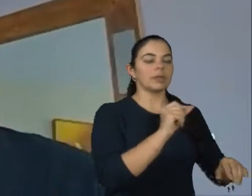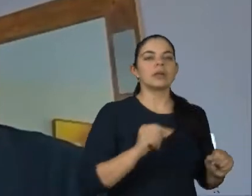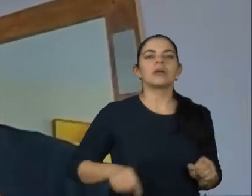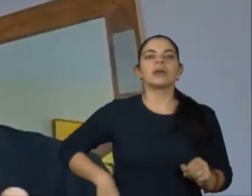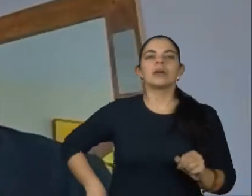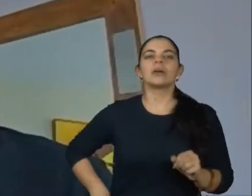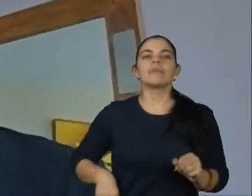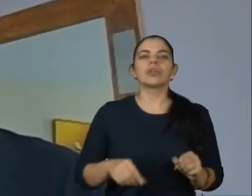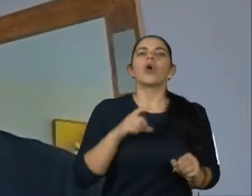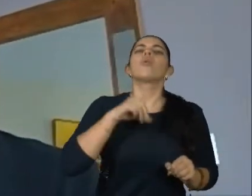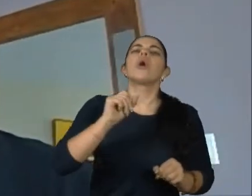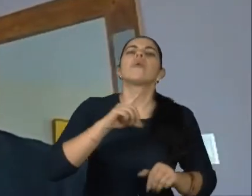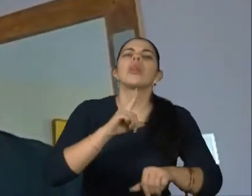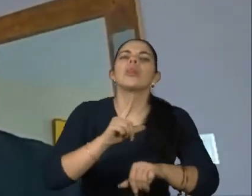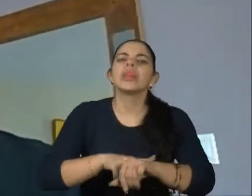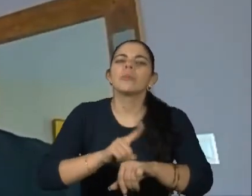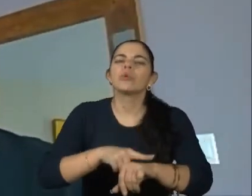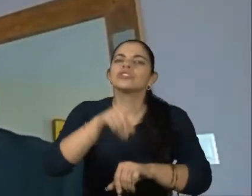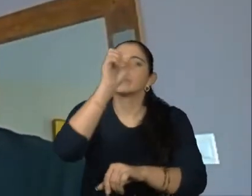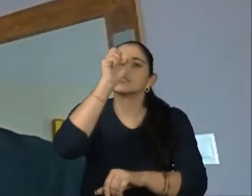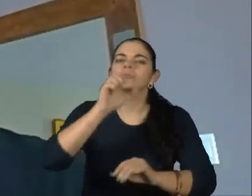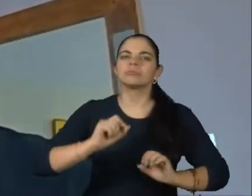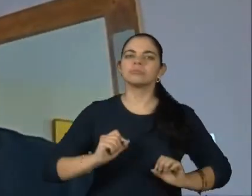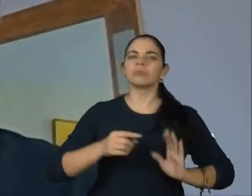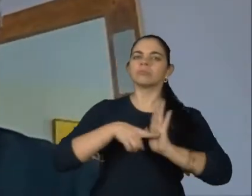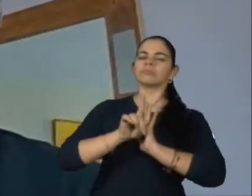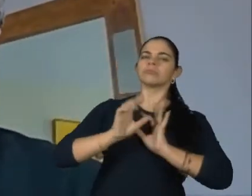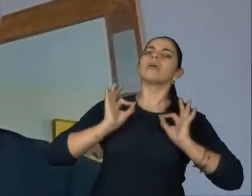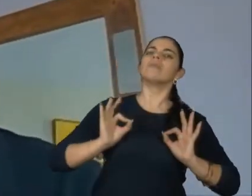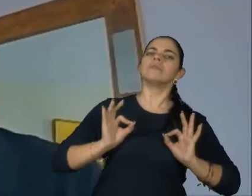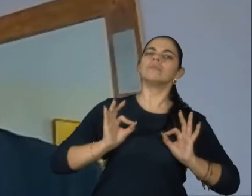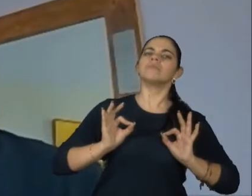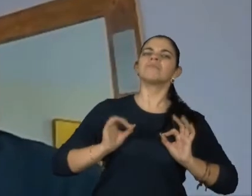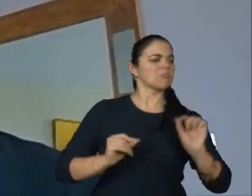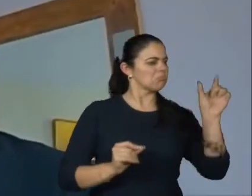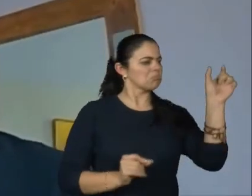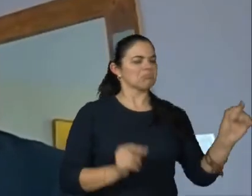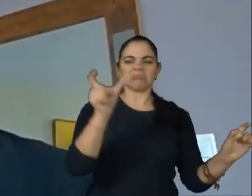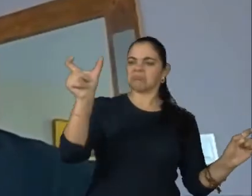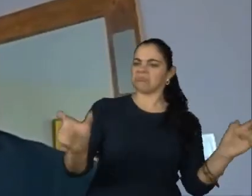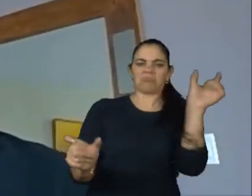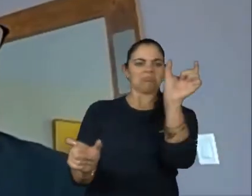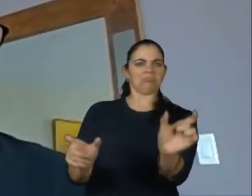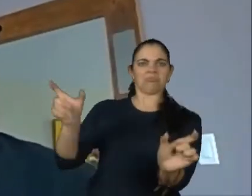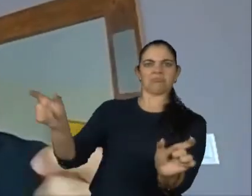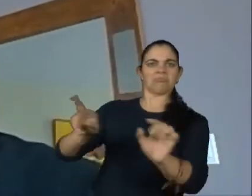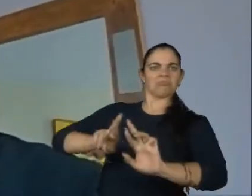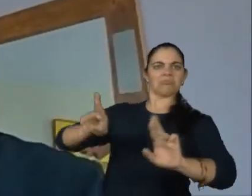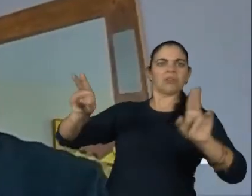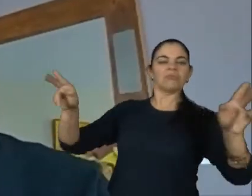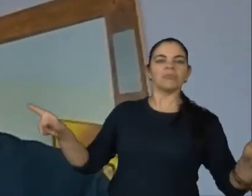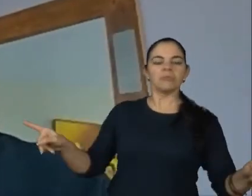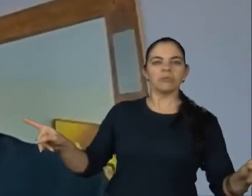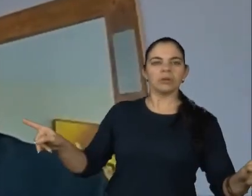Qual é o tempo do aprendizado? É o tempo individual de cada um, né? Então, seja para deixar comer